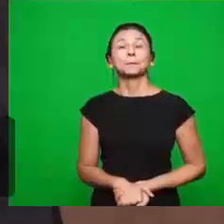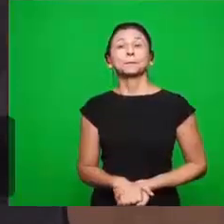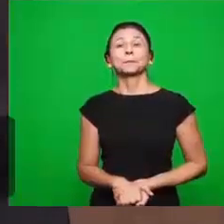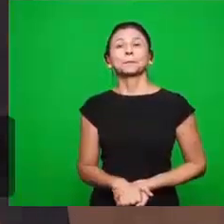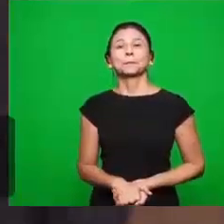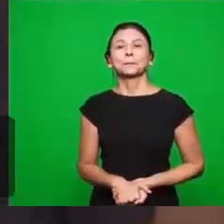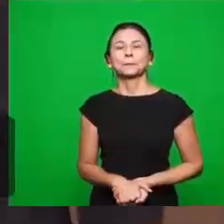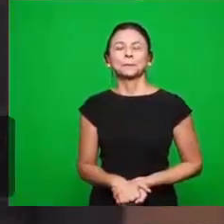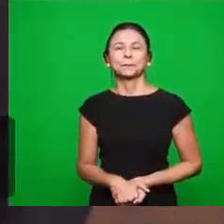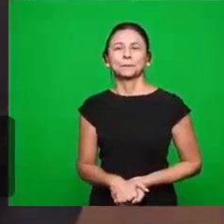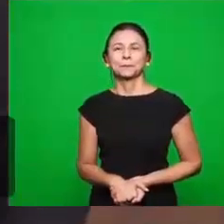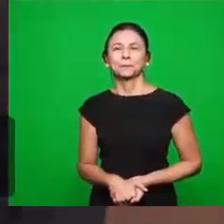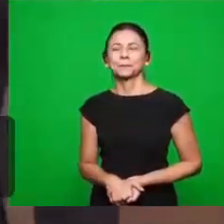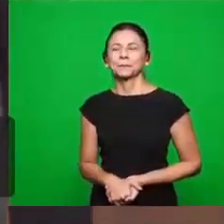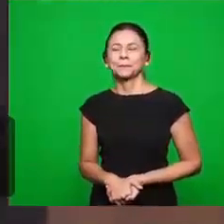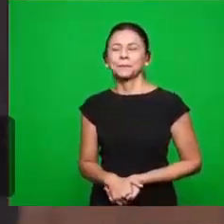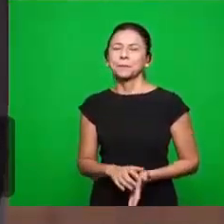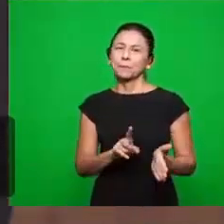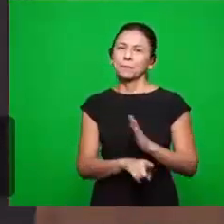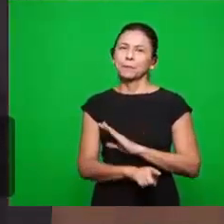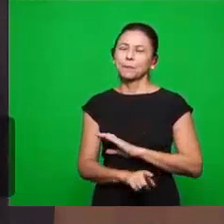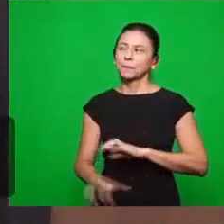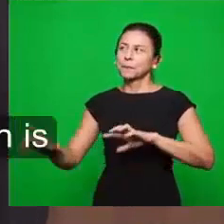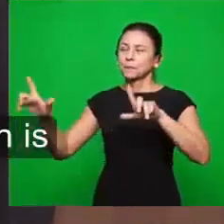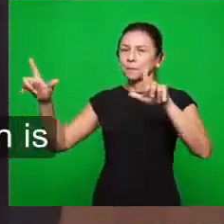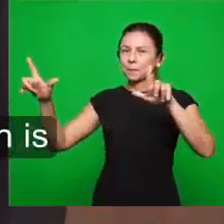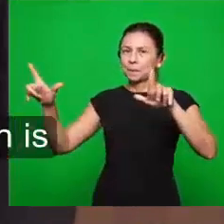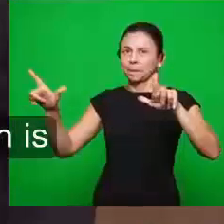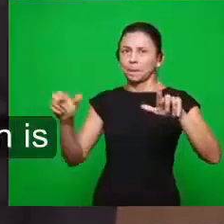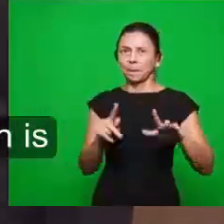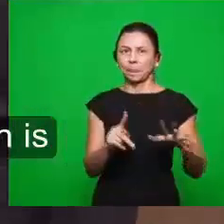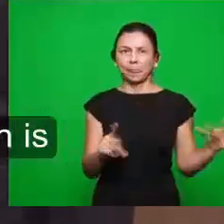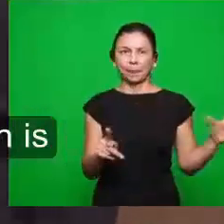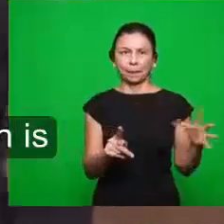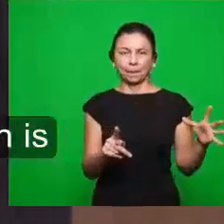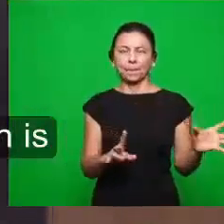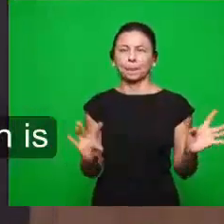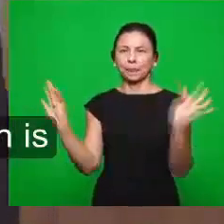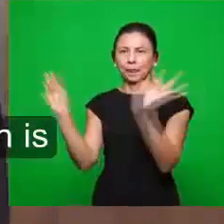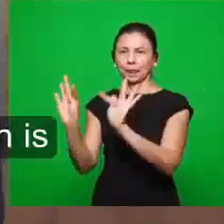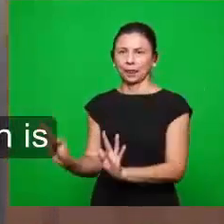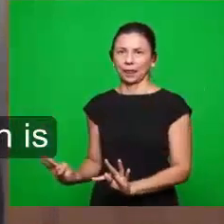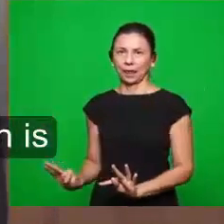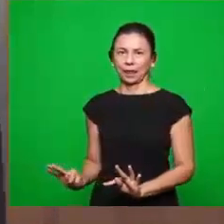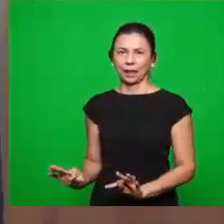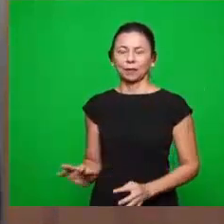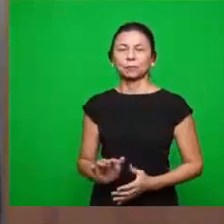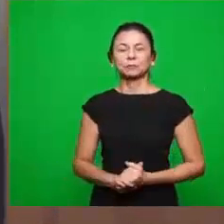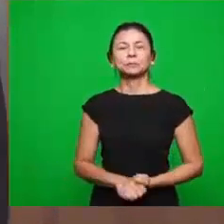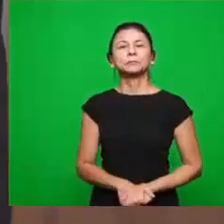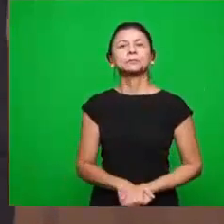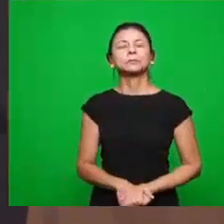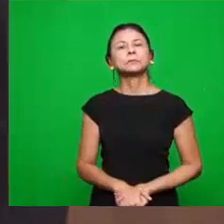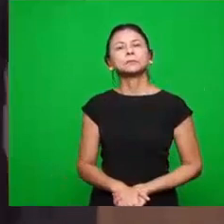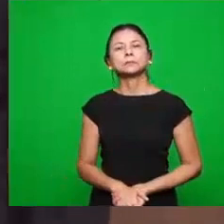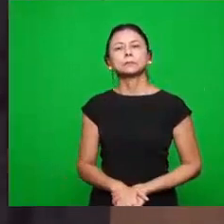a pergunta seguinte aqui para os irmãos. Vamos lá, agora da igreja de Pérgamo e Teatira. A quinta pergunta é o